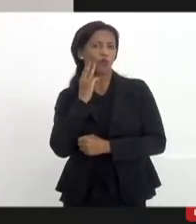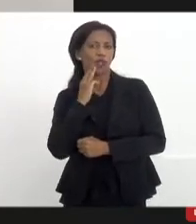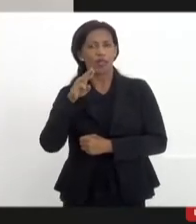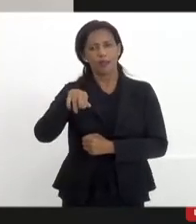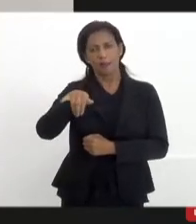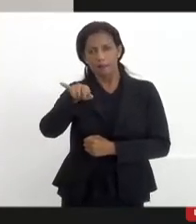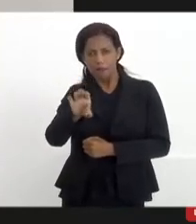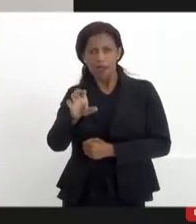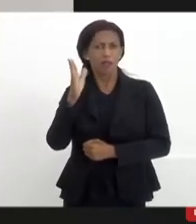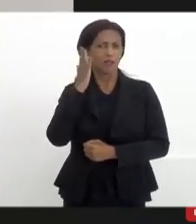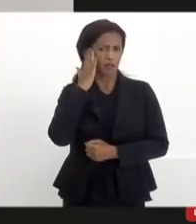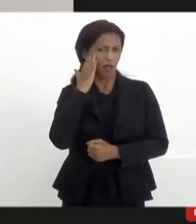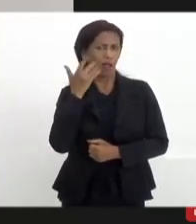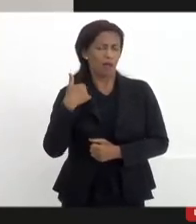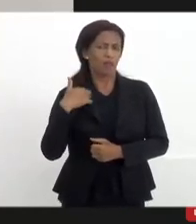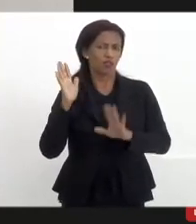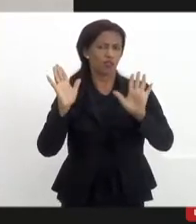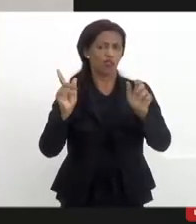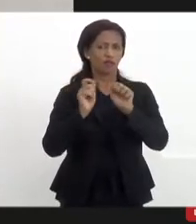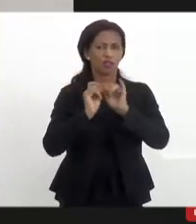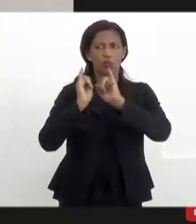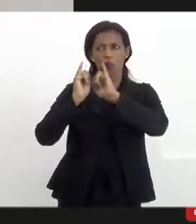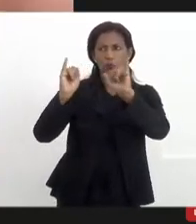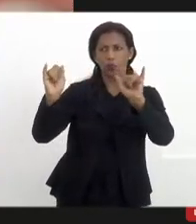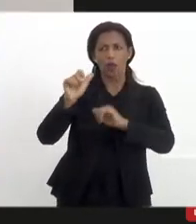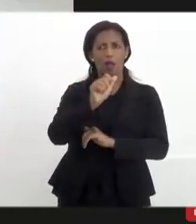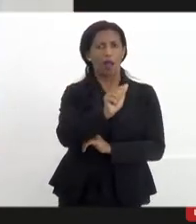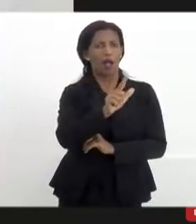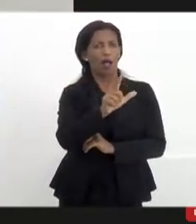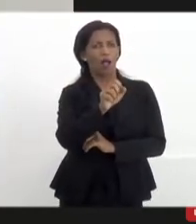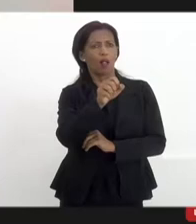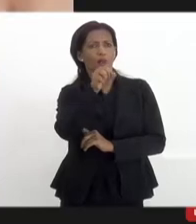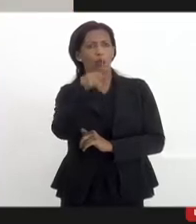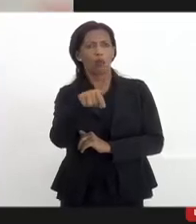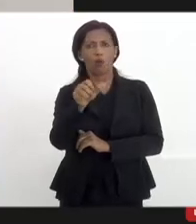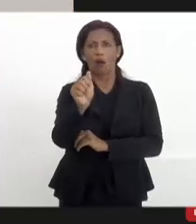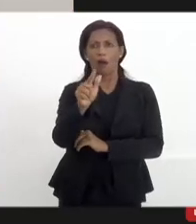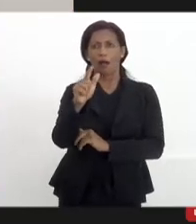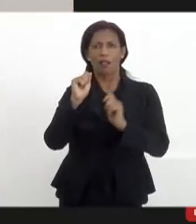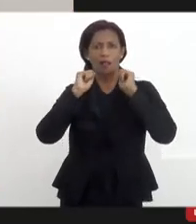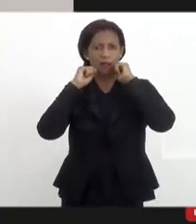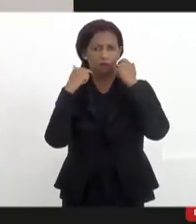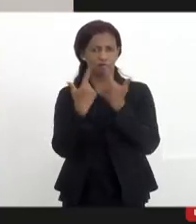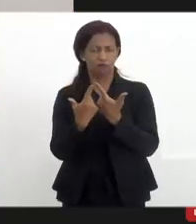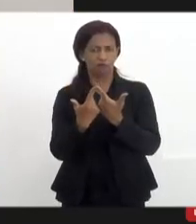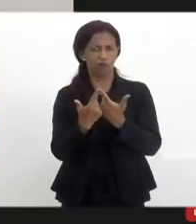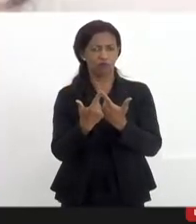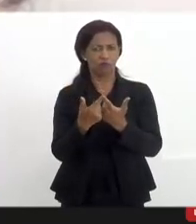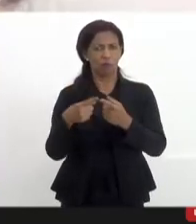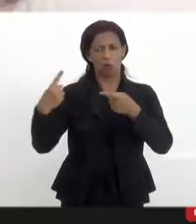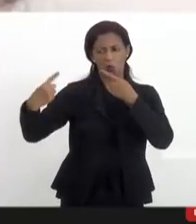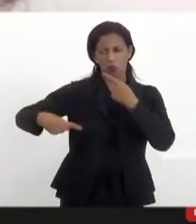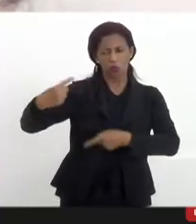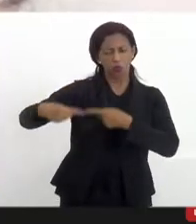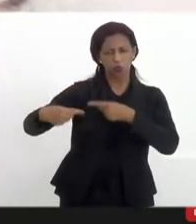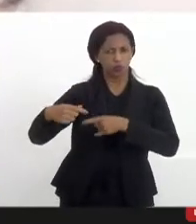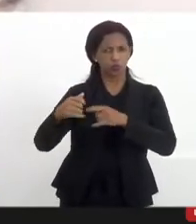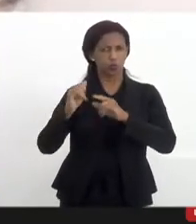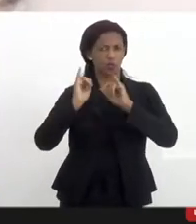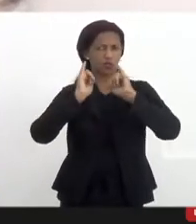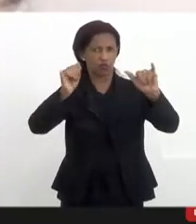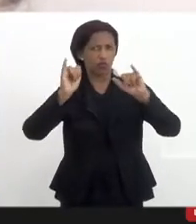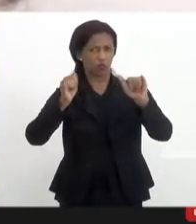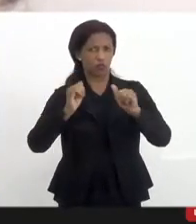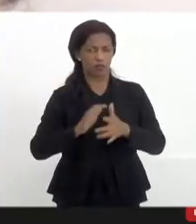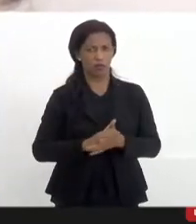Miki, a Regiane, sabe que tem ali a publicidade do Alô Alerj, que bota nos veículos e tal, não sei o quê. Nós não disputamos aquela publicidade lá